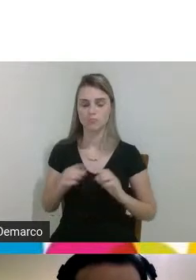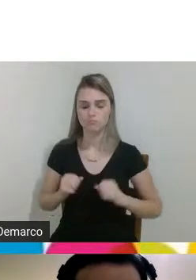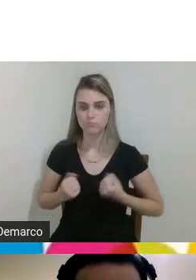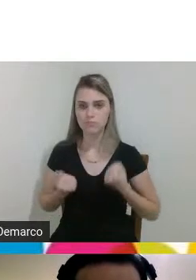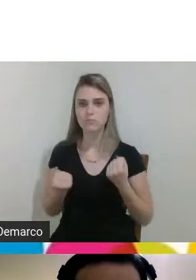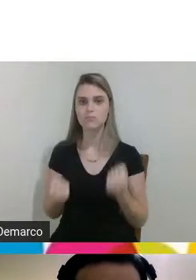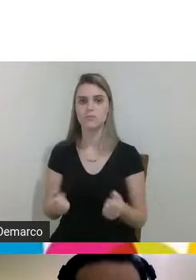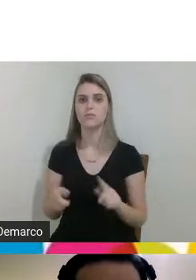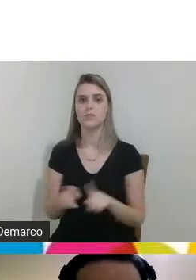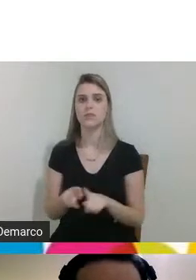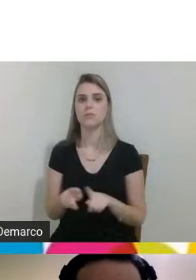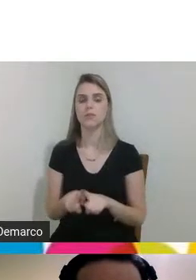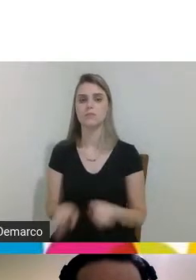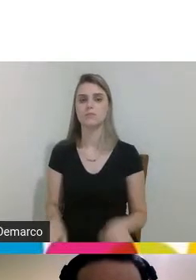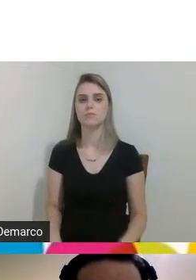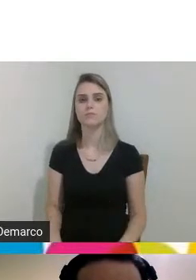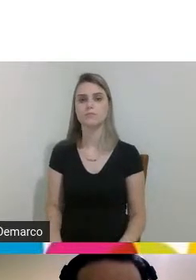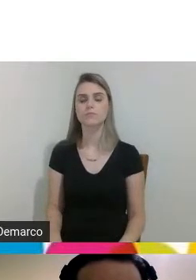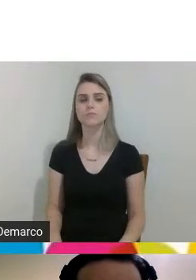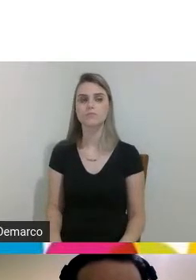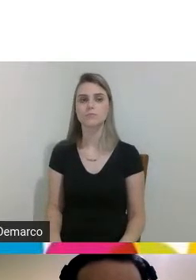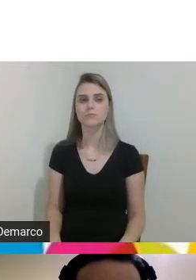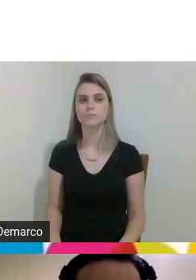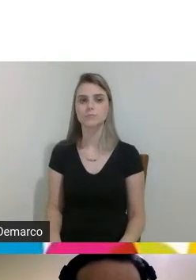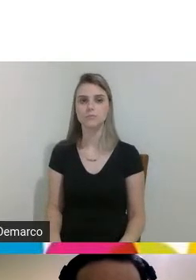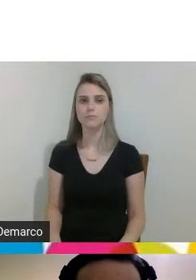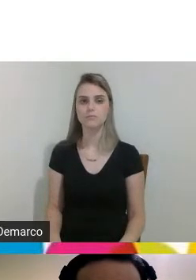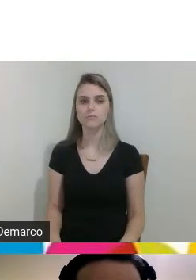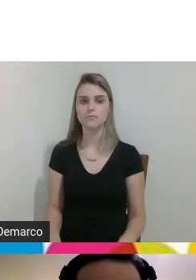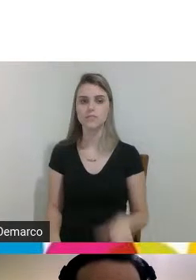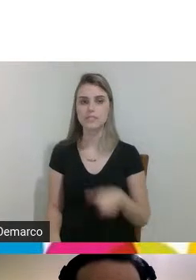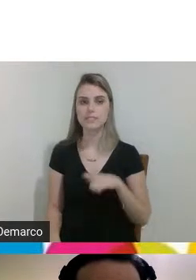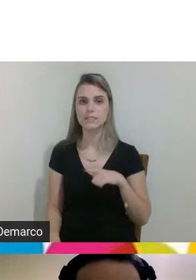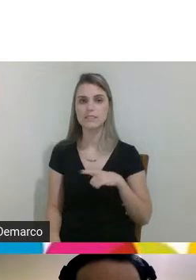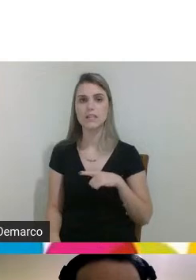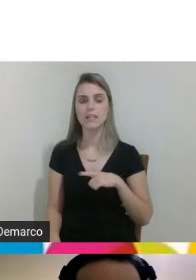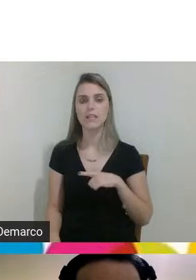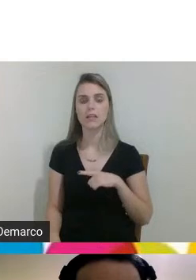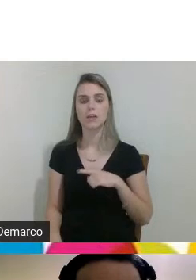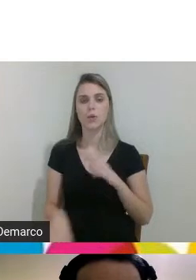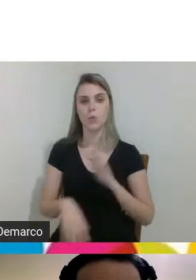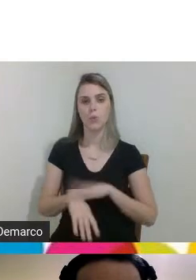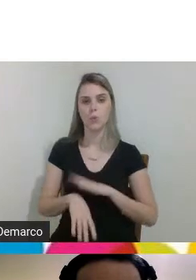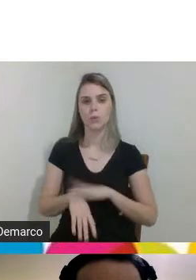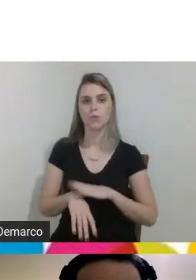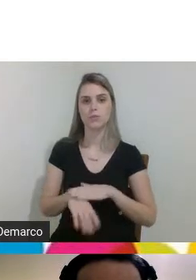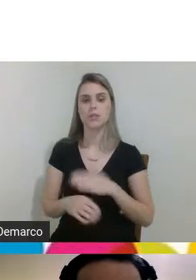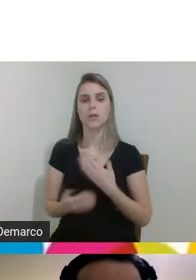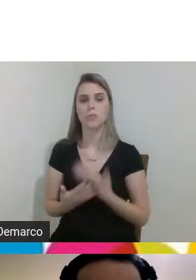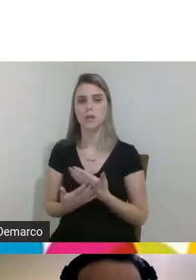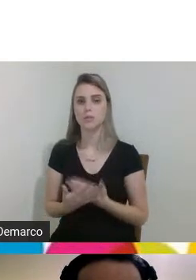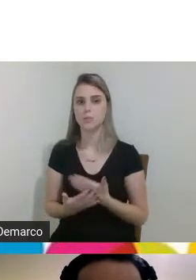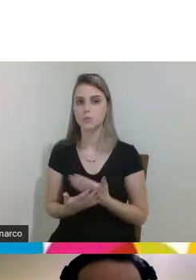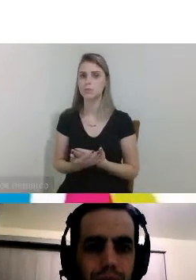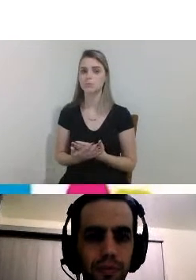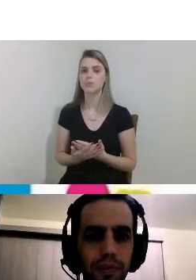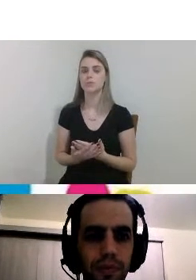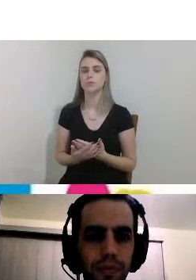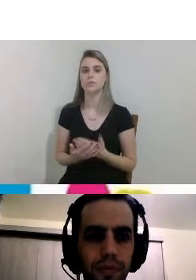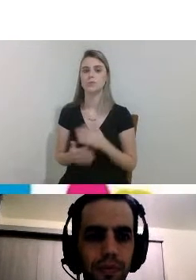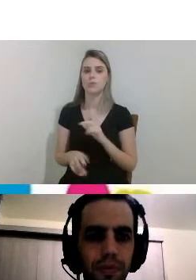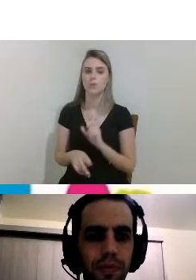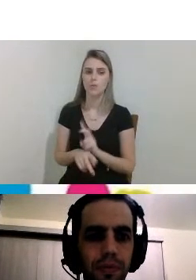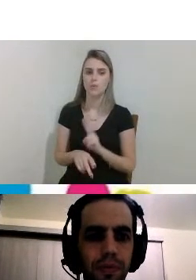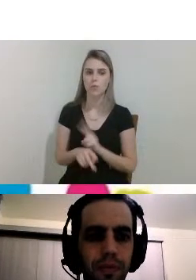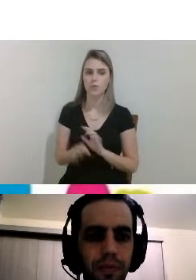também né eles assim destinam uma boa parcela do tempo deles né para fazer com muito cuidado